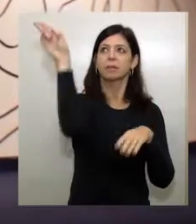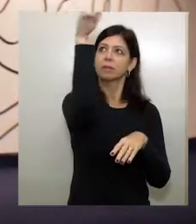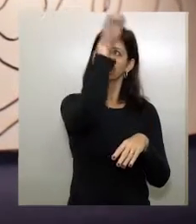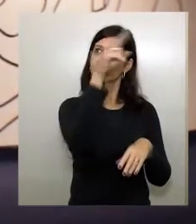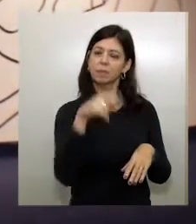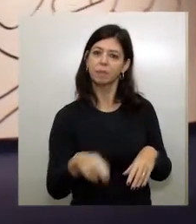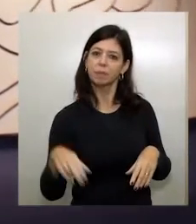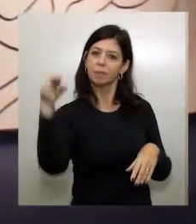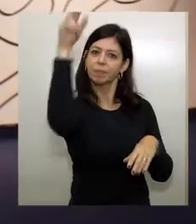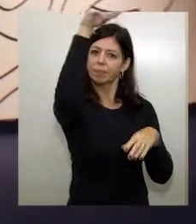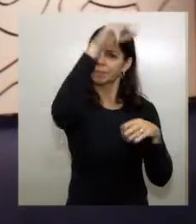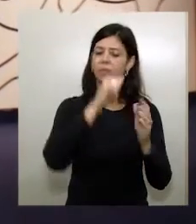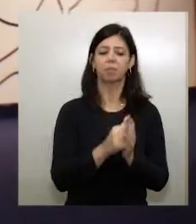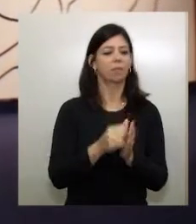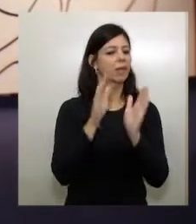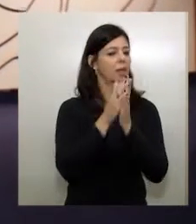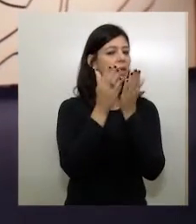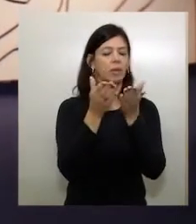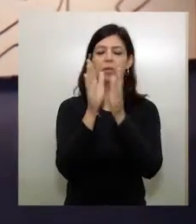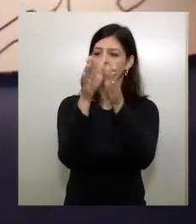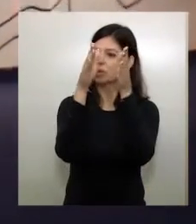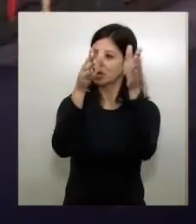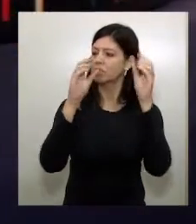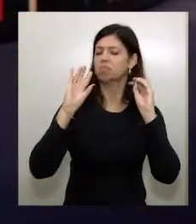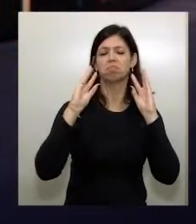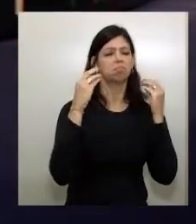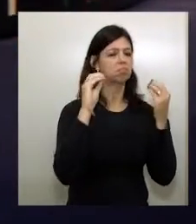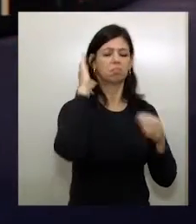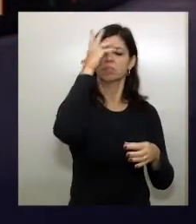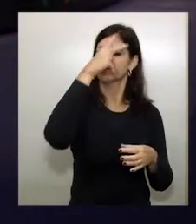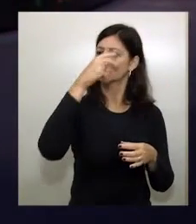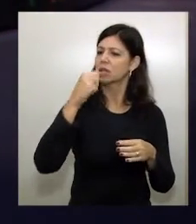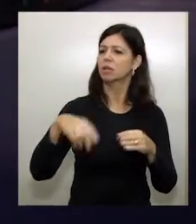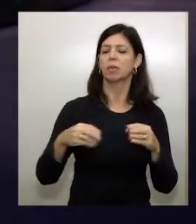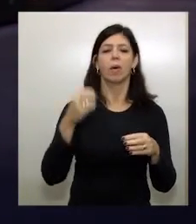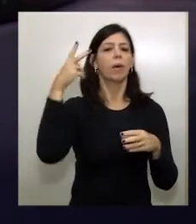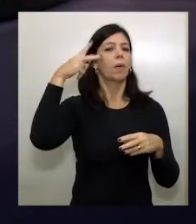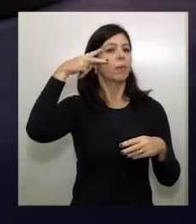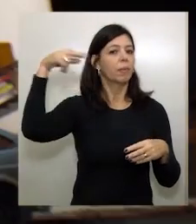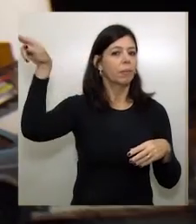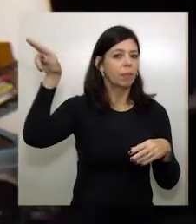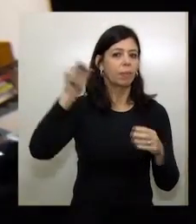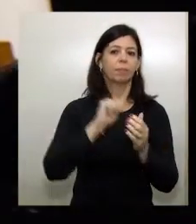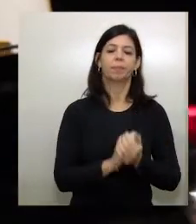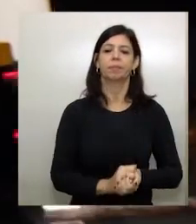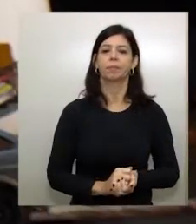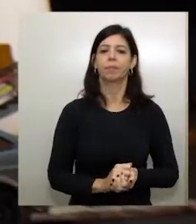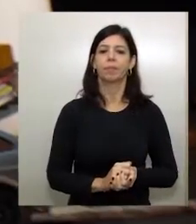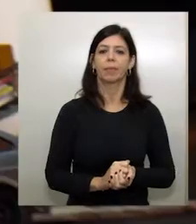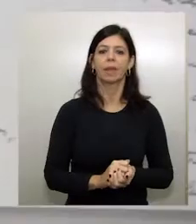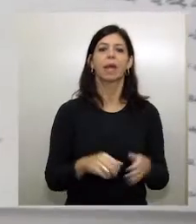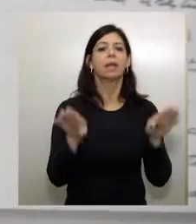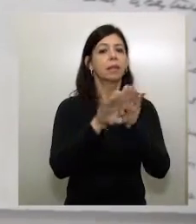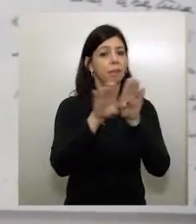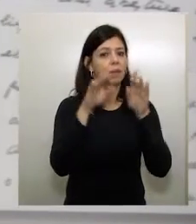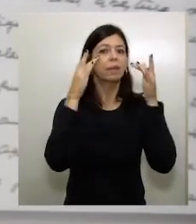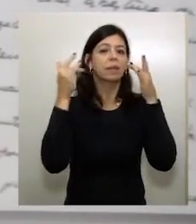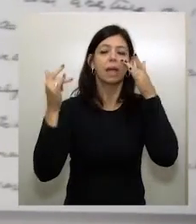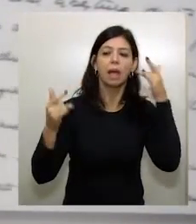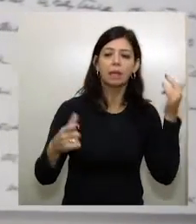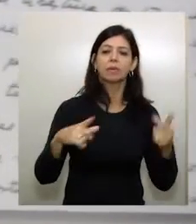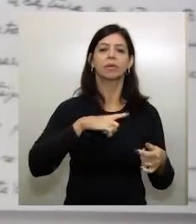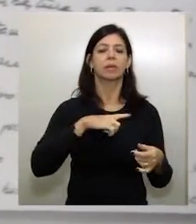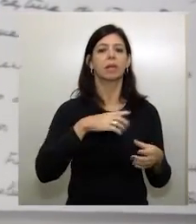complementam um conjunto inigualável de bom gosto e modernidade. Ainda no teatro, é possível